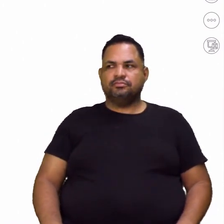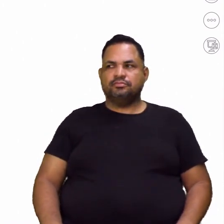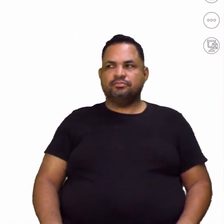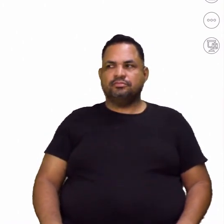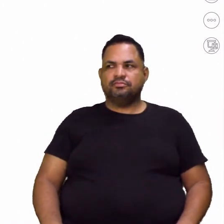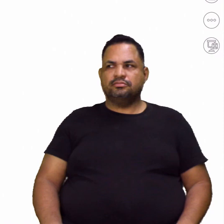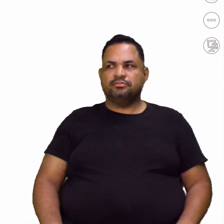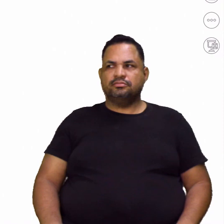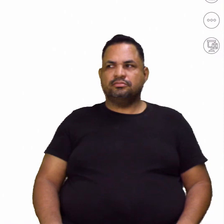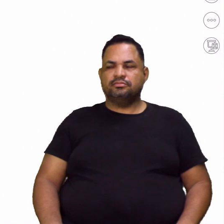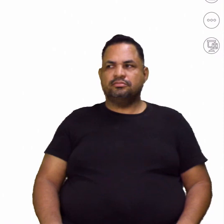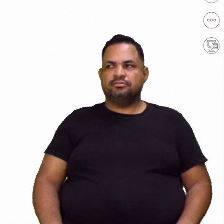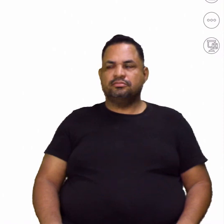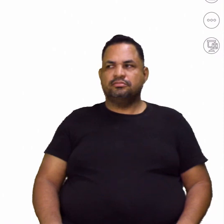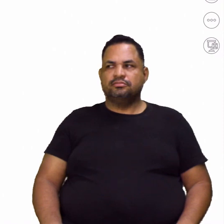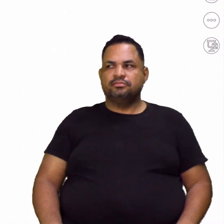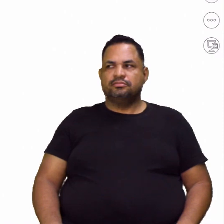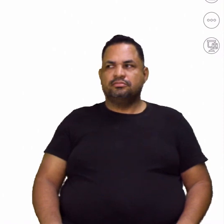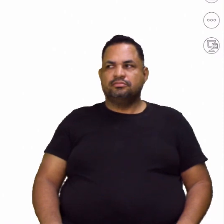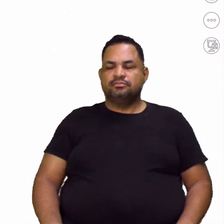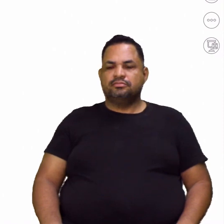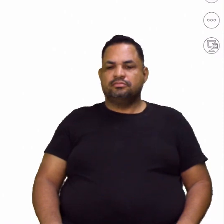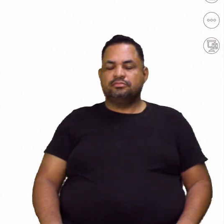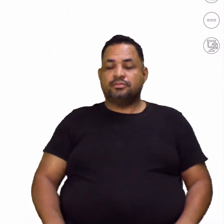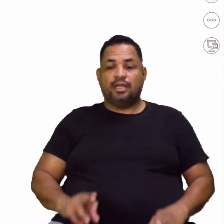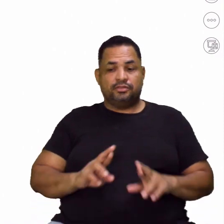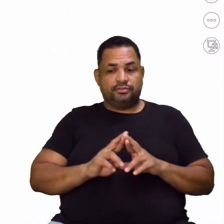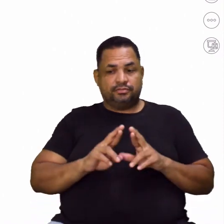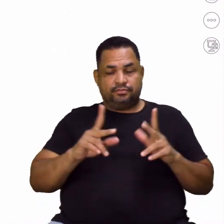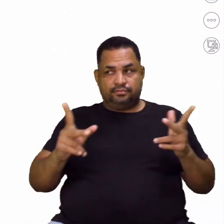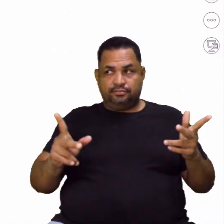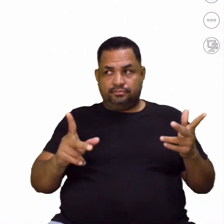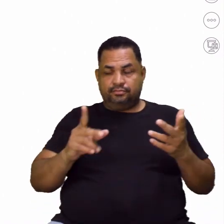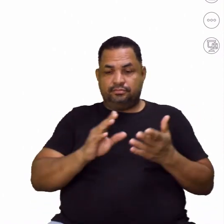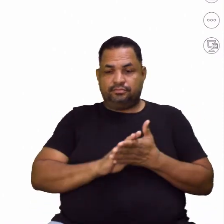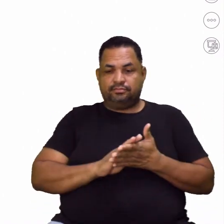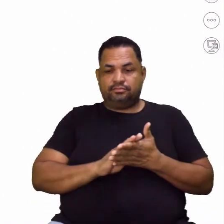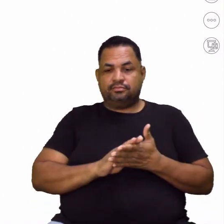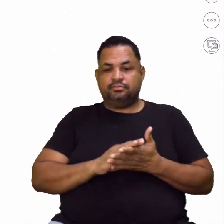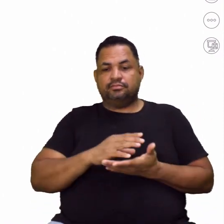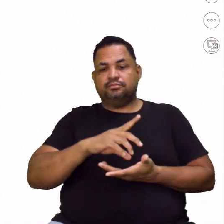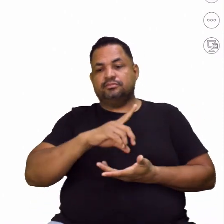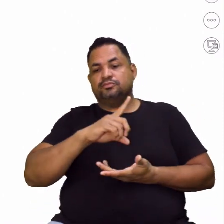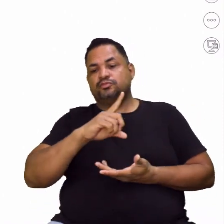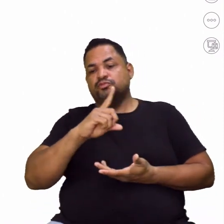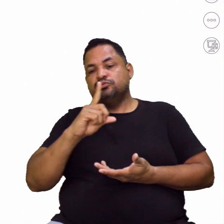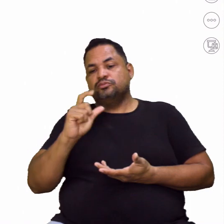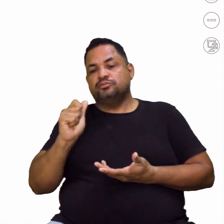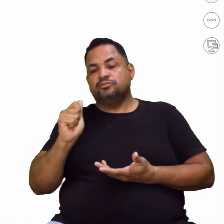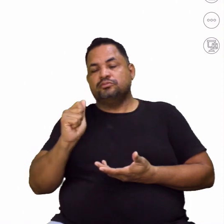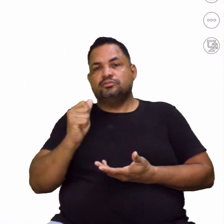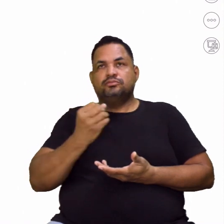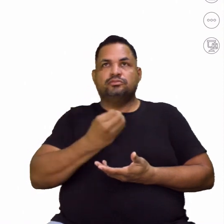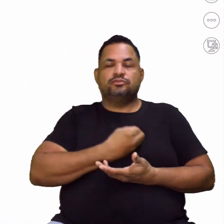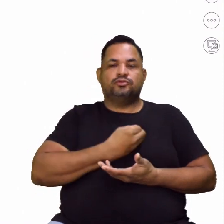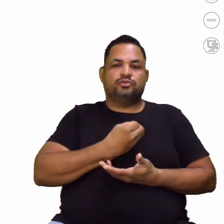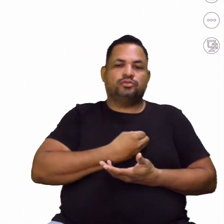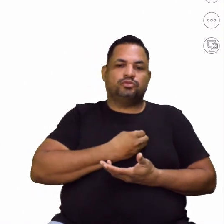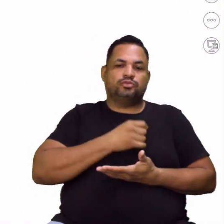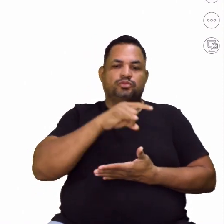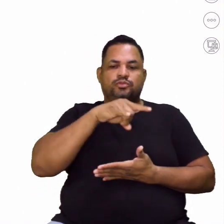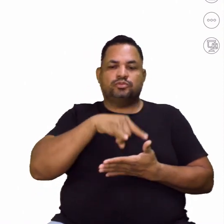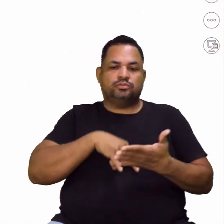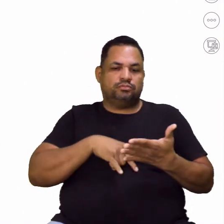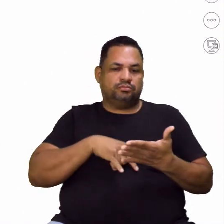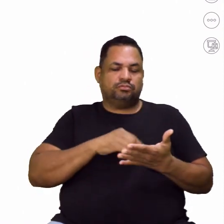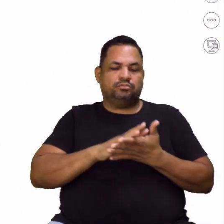aí, tá bom? Aí só vai diferenciar na questão da data, no número do documento, mas o